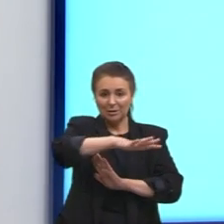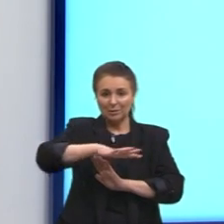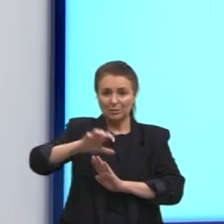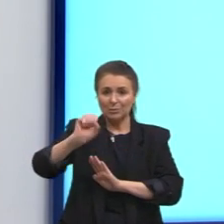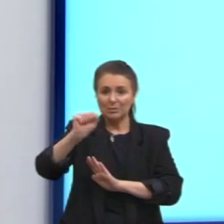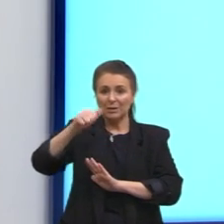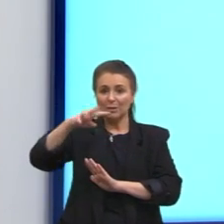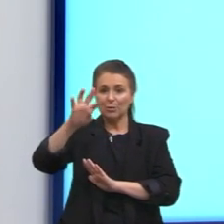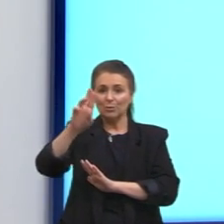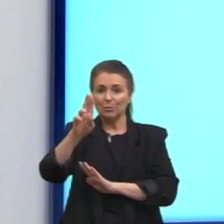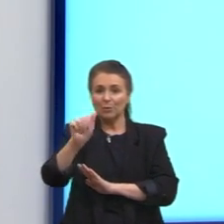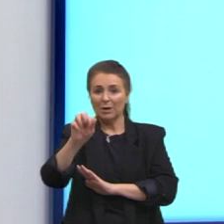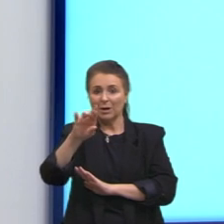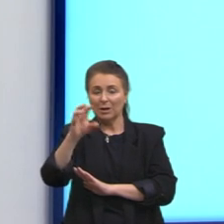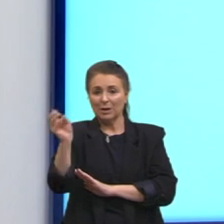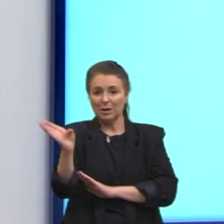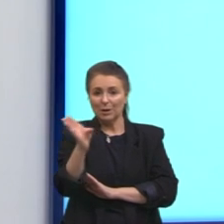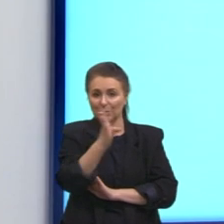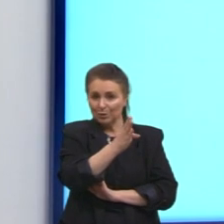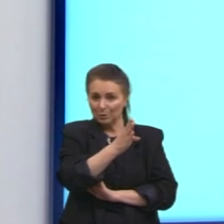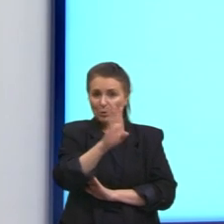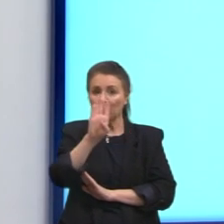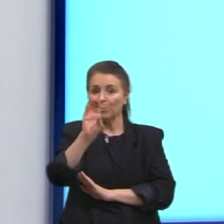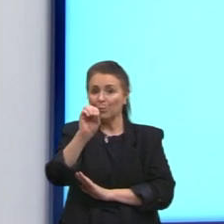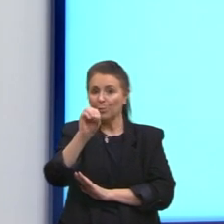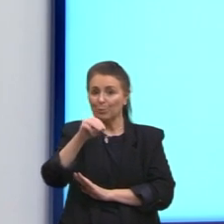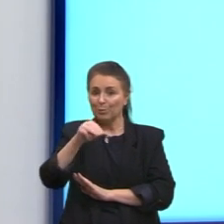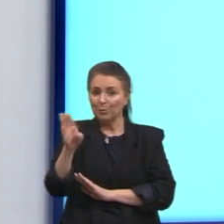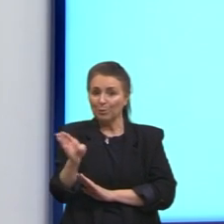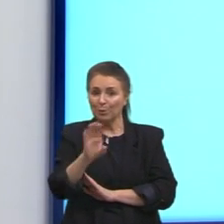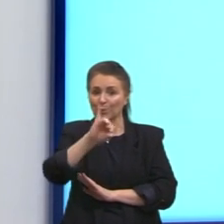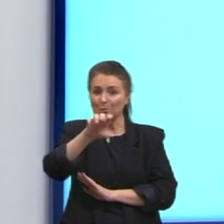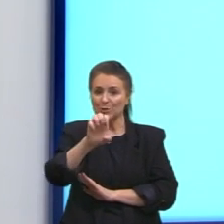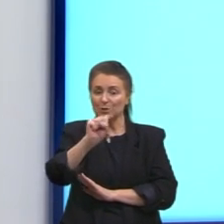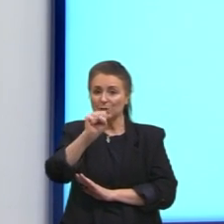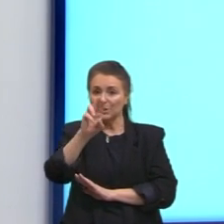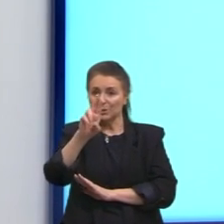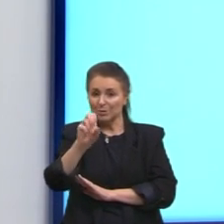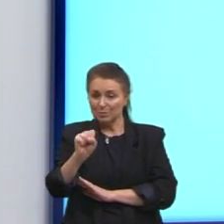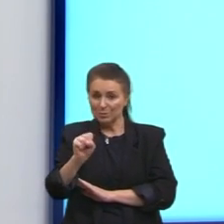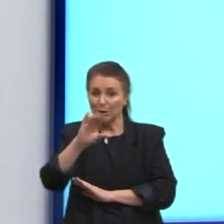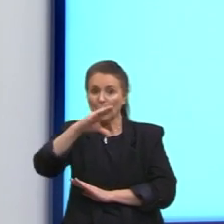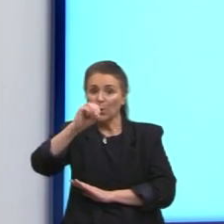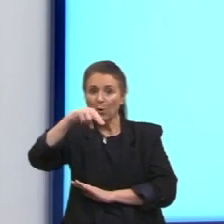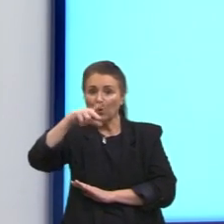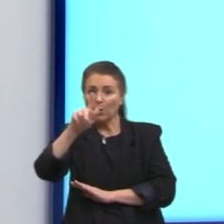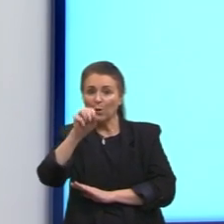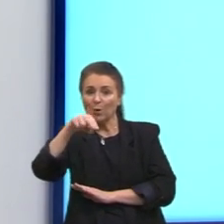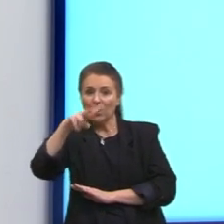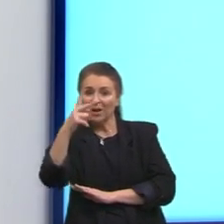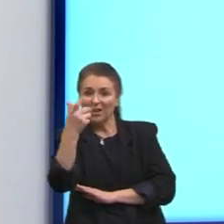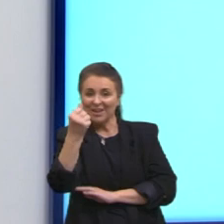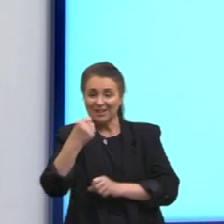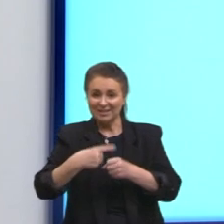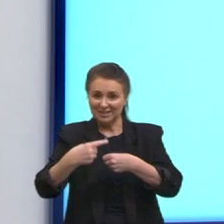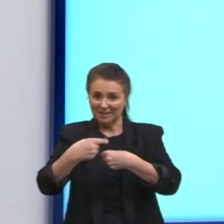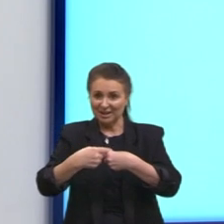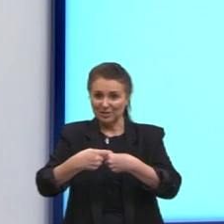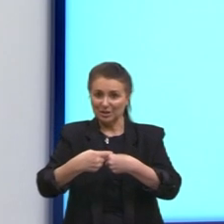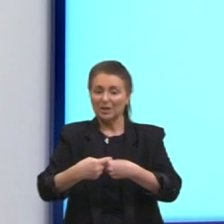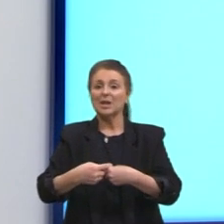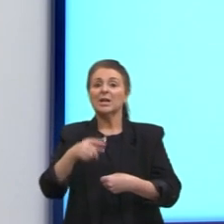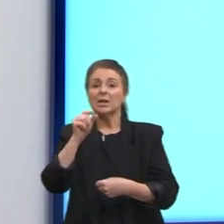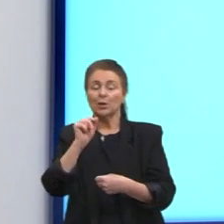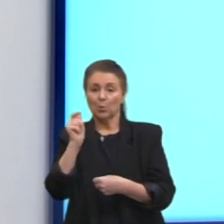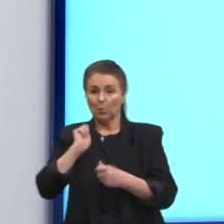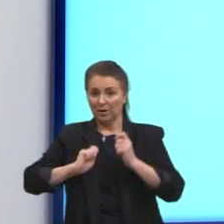Jesus, lá em Congonhas. Esculpido em pedra e sabão, por Alejadinho, profundamente religiosa, sua obra revela.